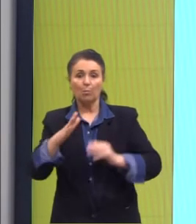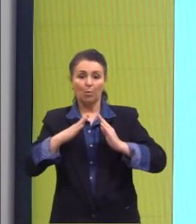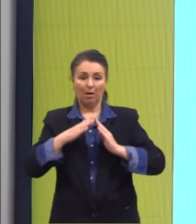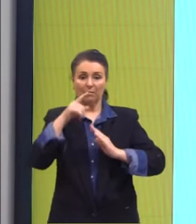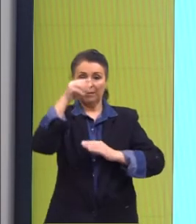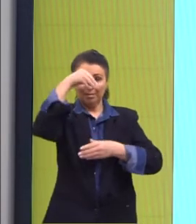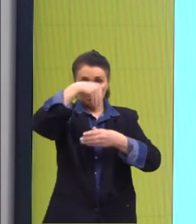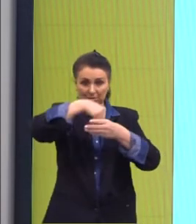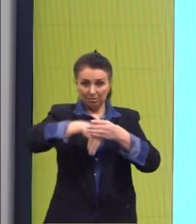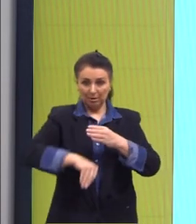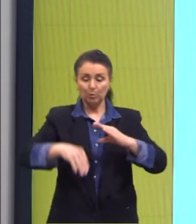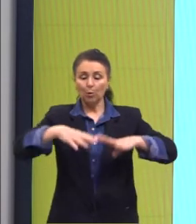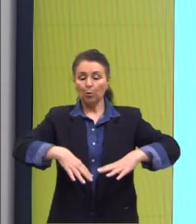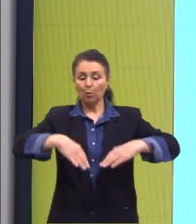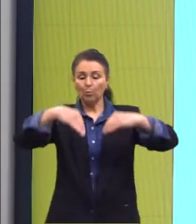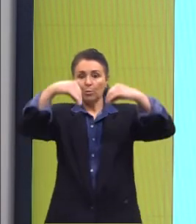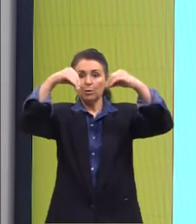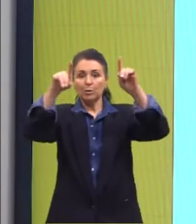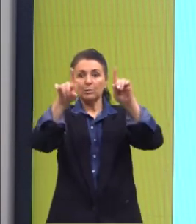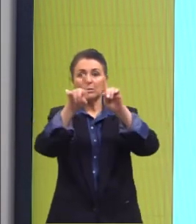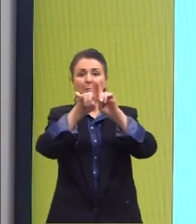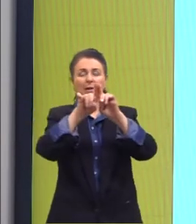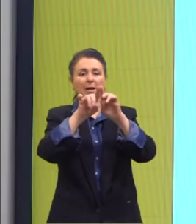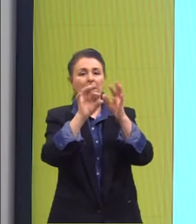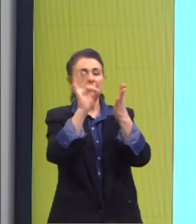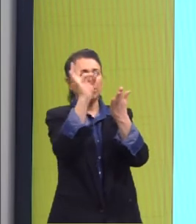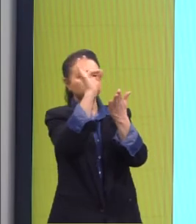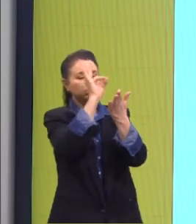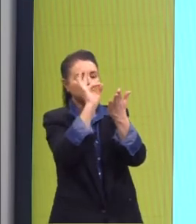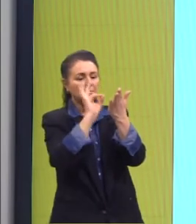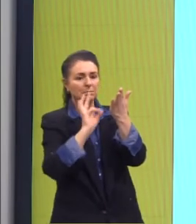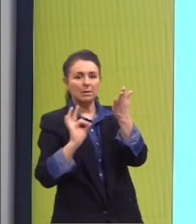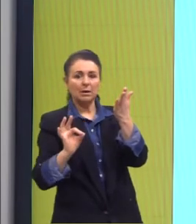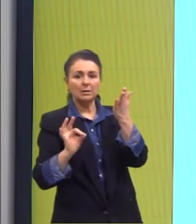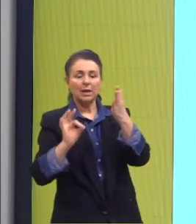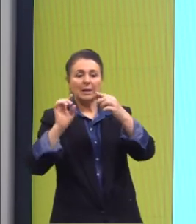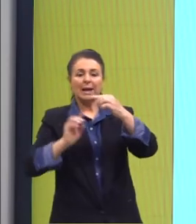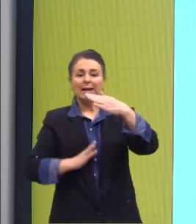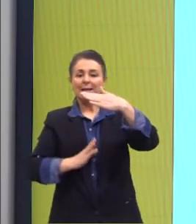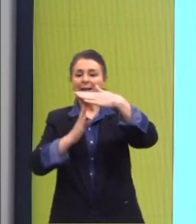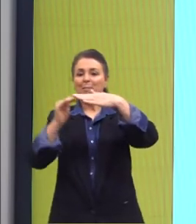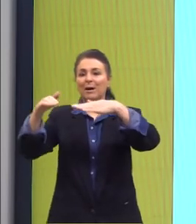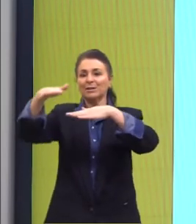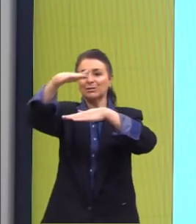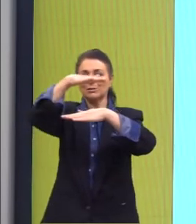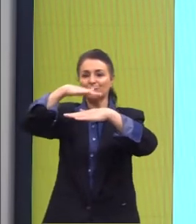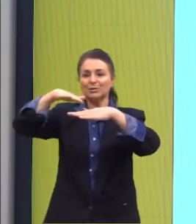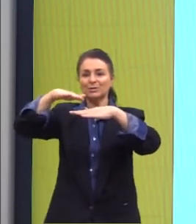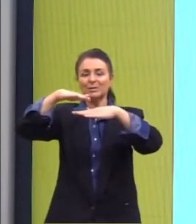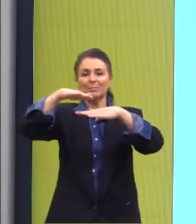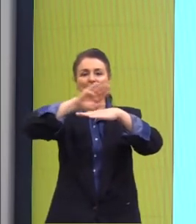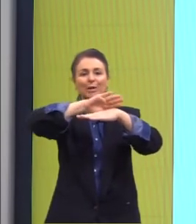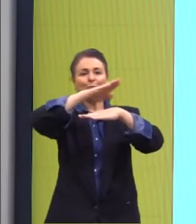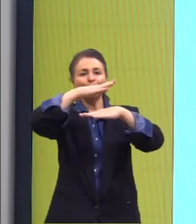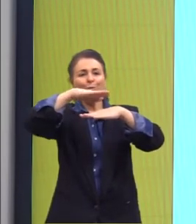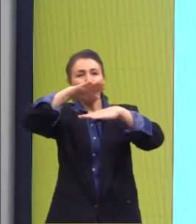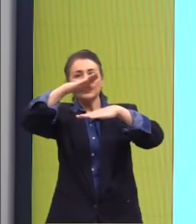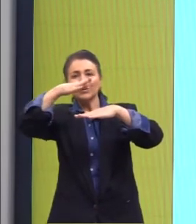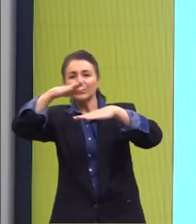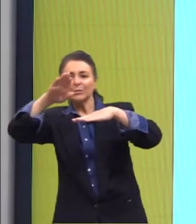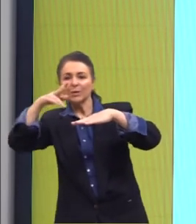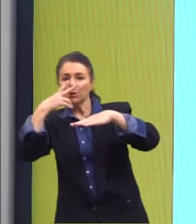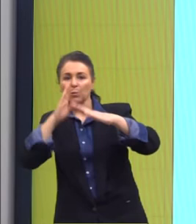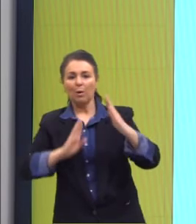também traz esses adornos no frontão em relevo, assim como as